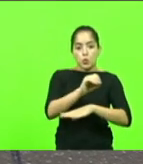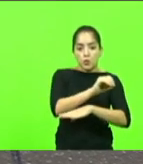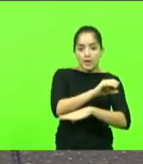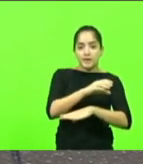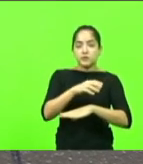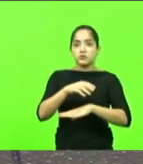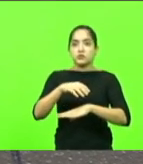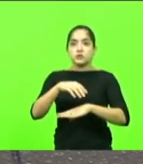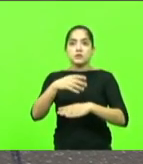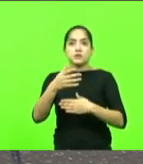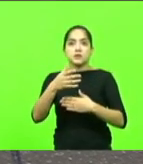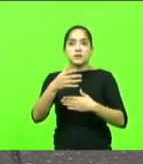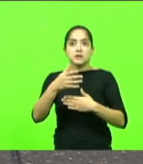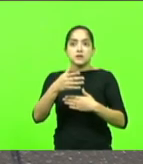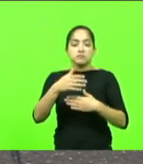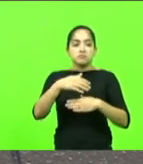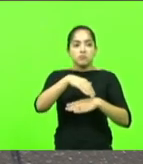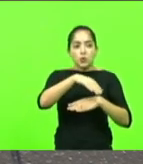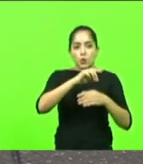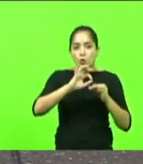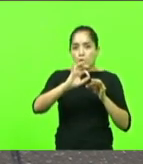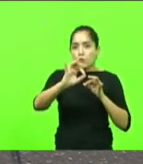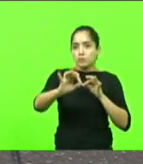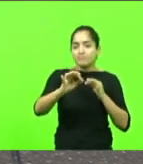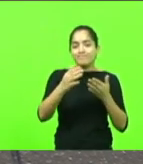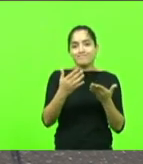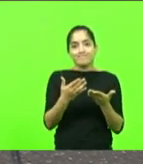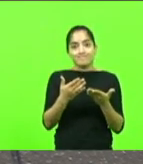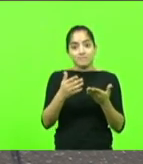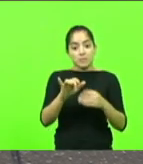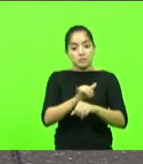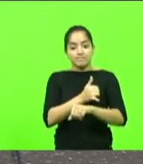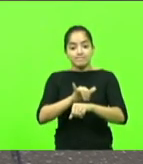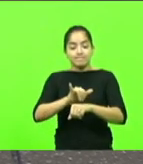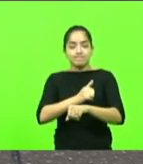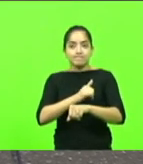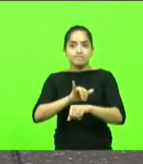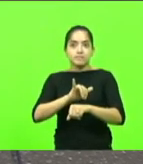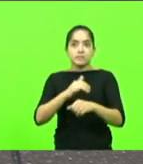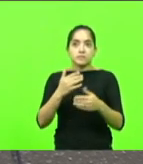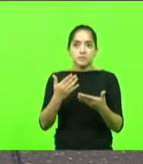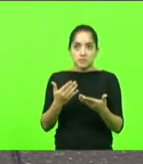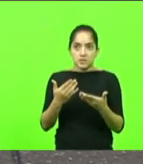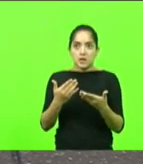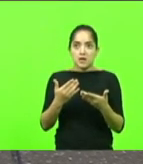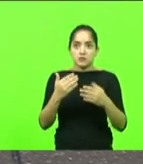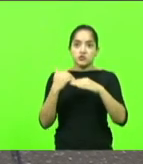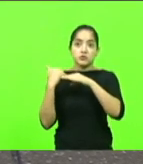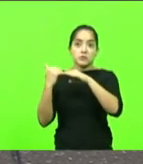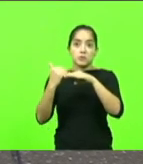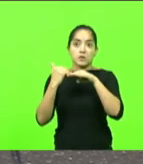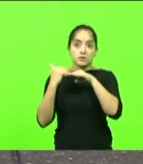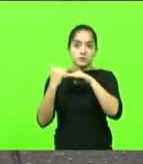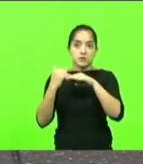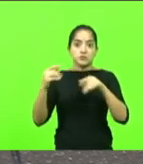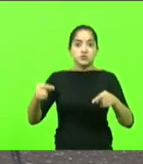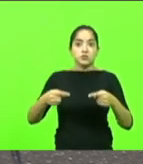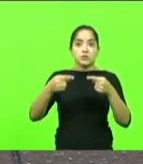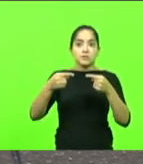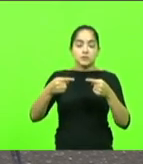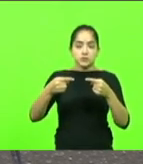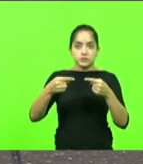Extremo Oeste de Santa Catarina. Isso é uma questão estratégica para dar igualdade de competitividade